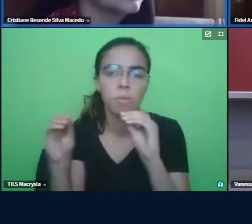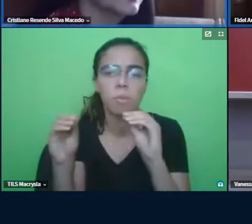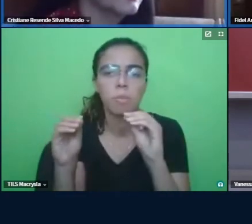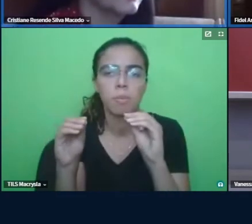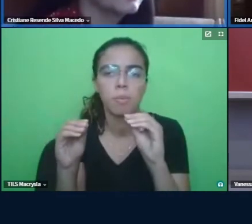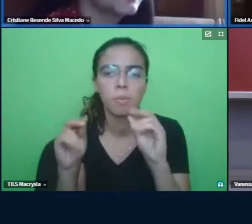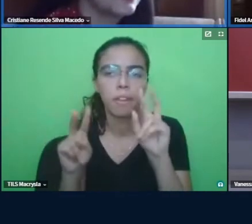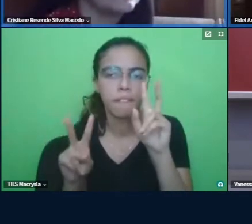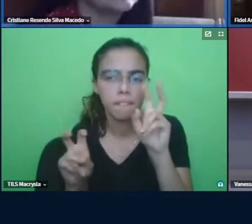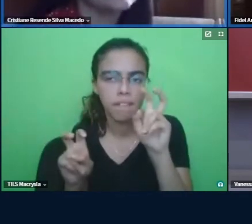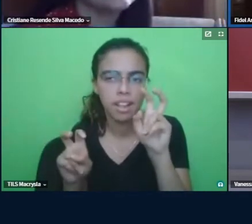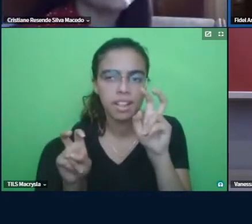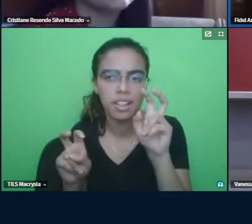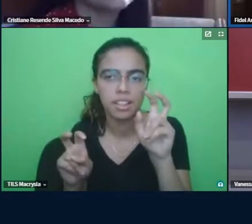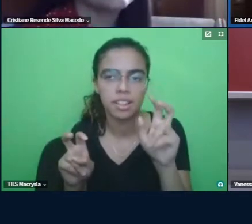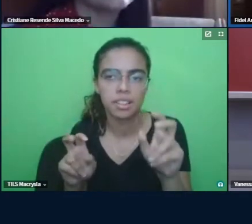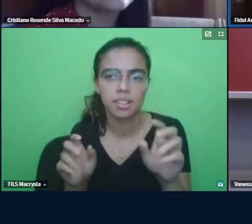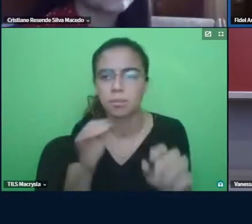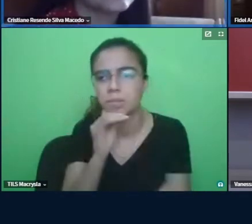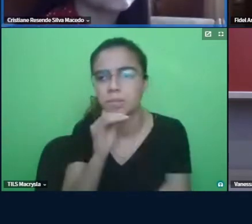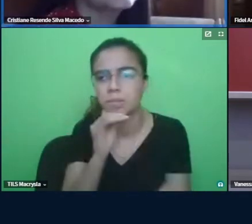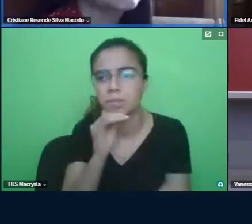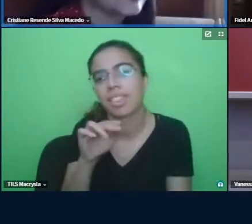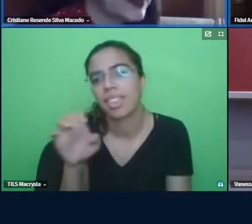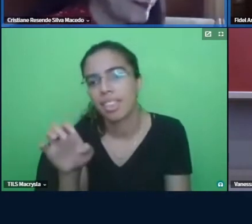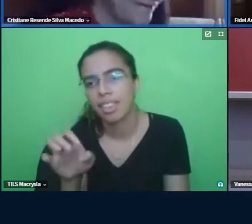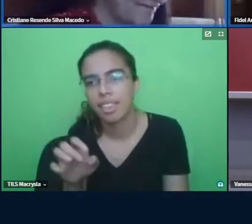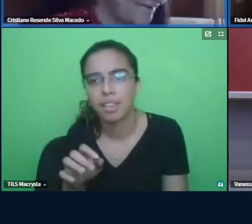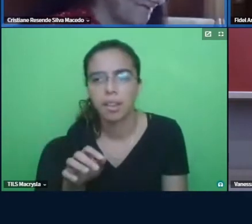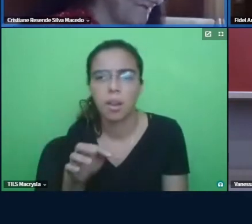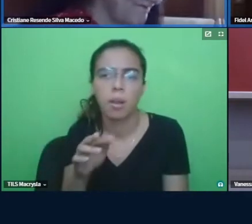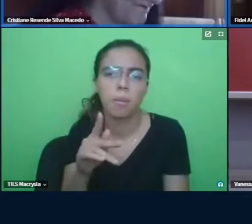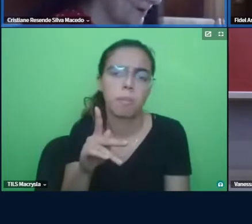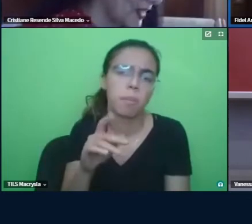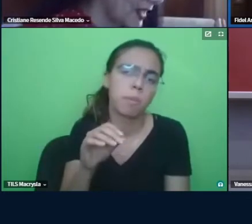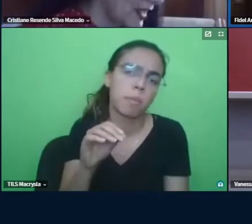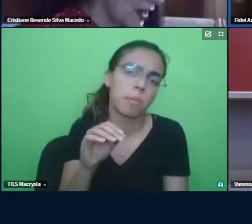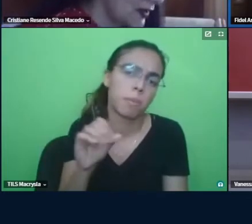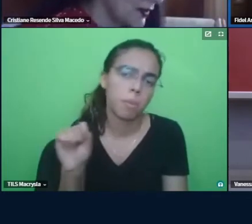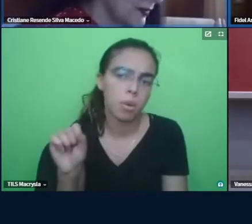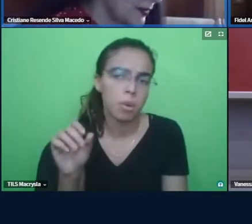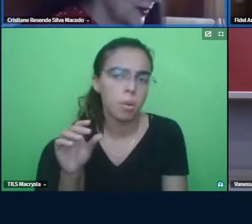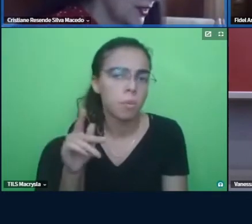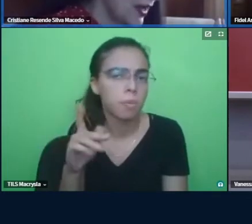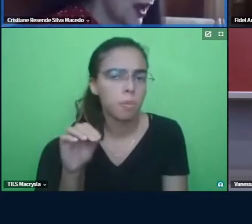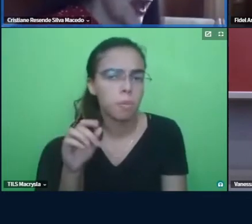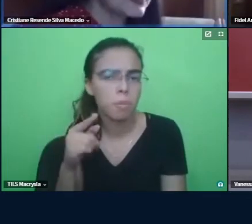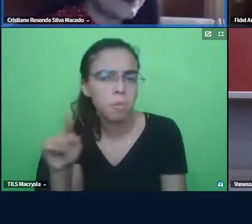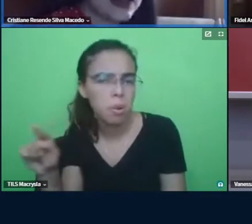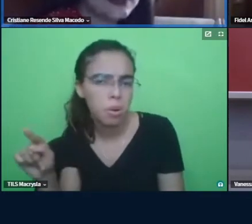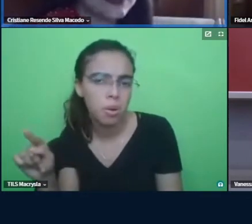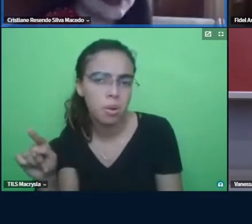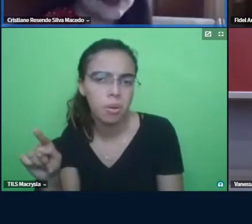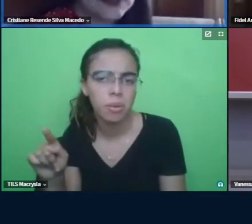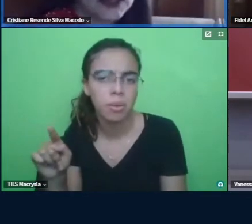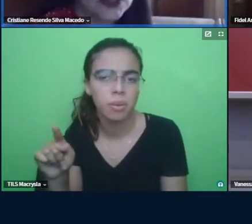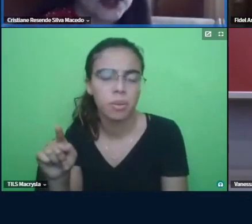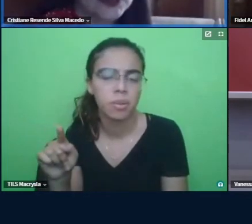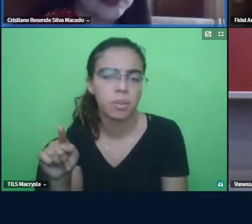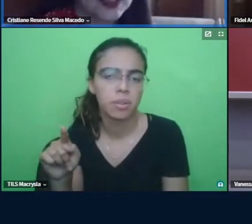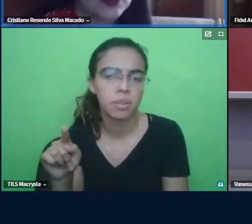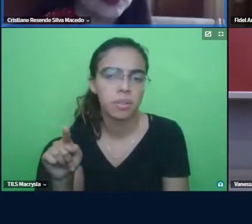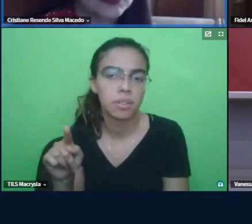com esse bom né não sim o que você acha as falas das